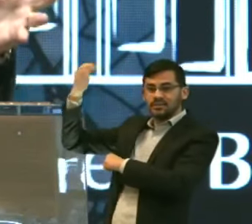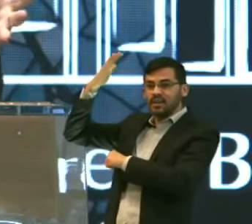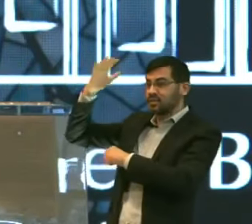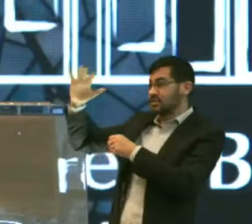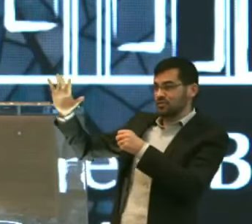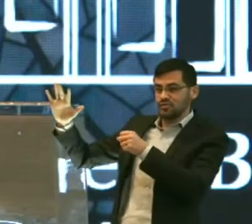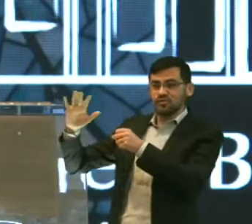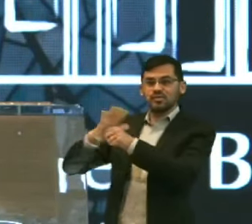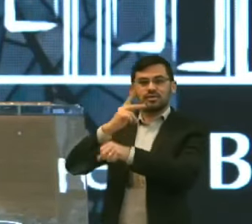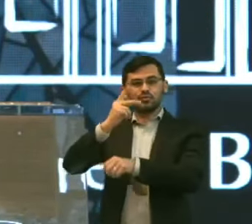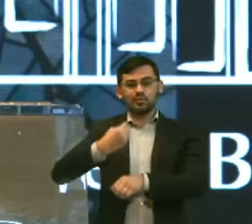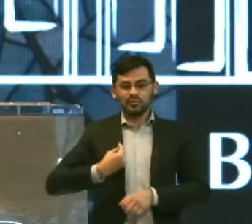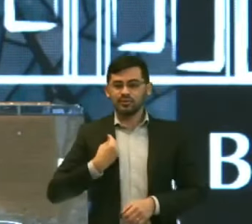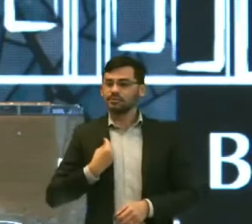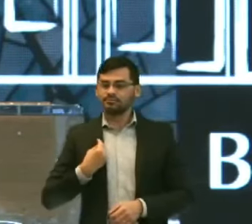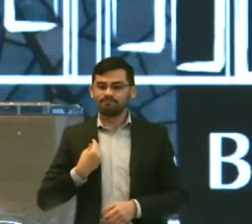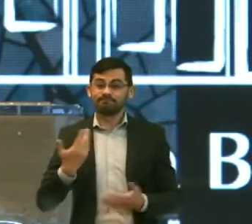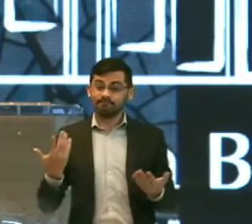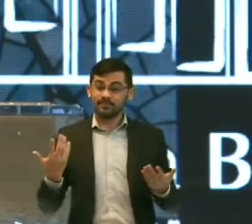vida É assim que funciona